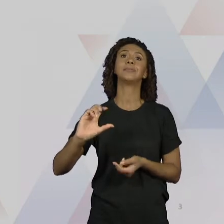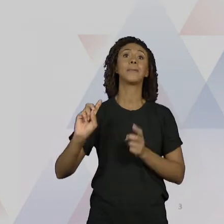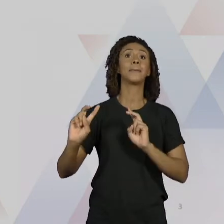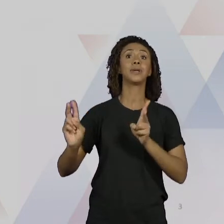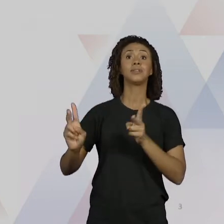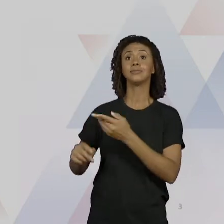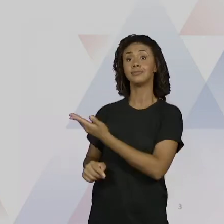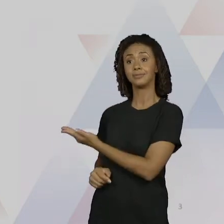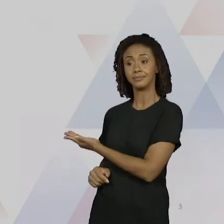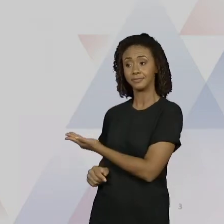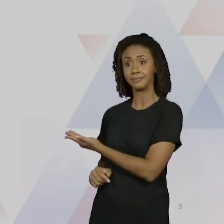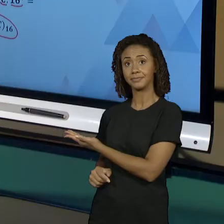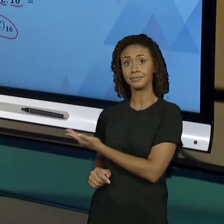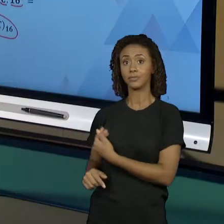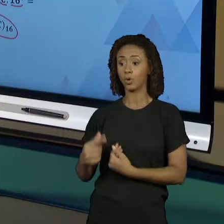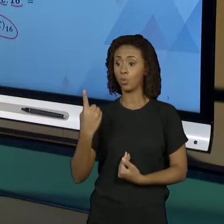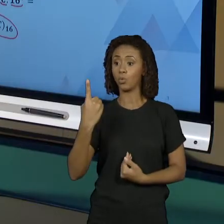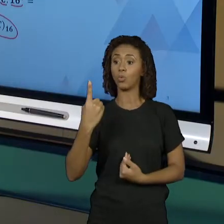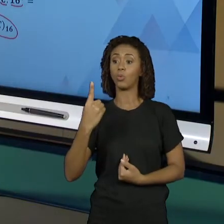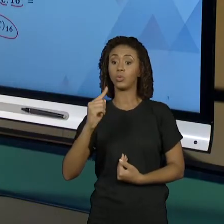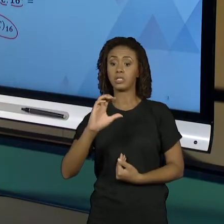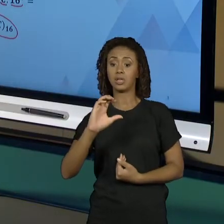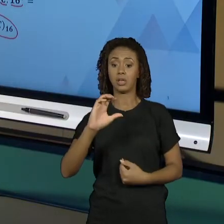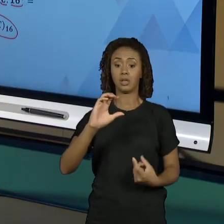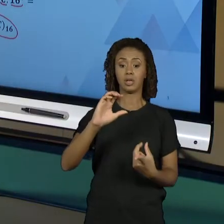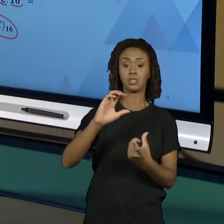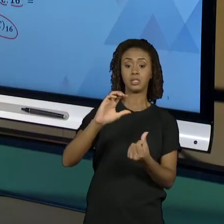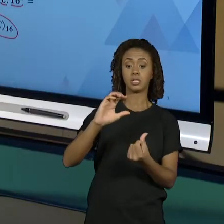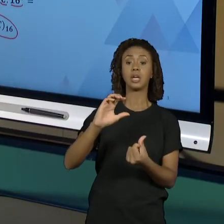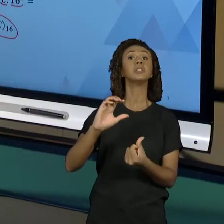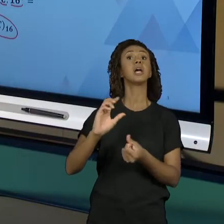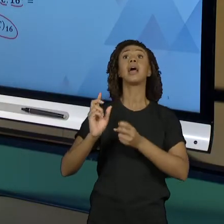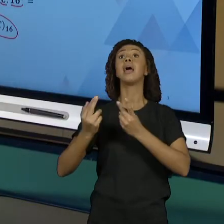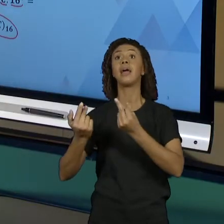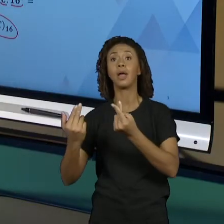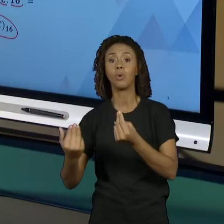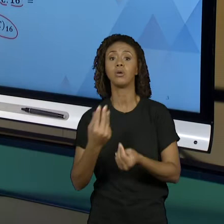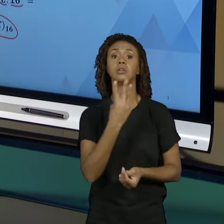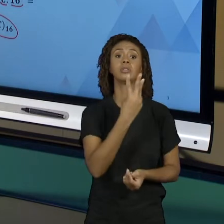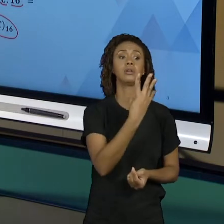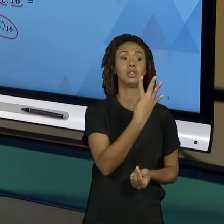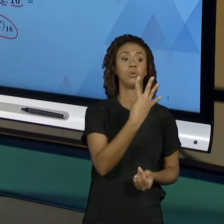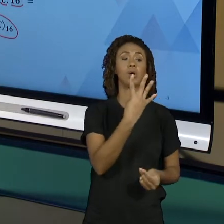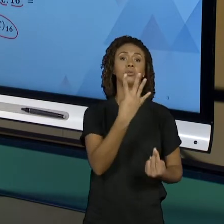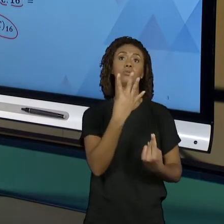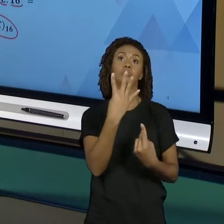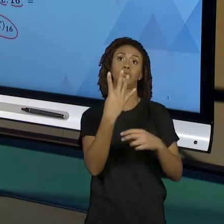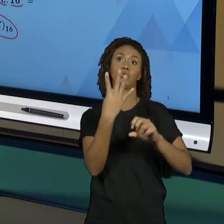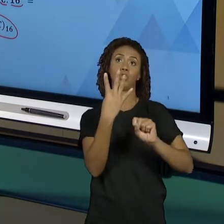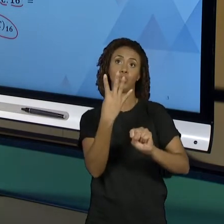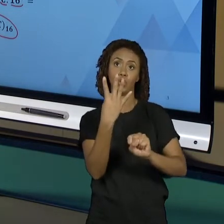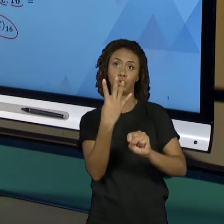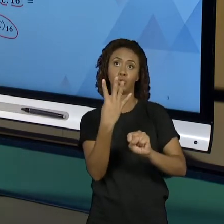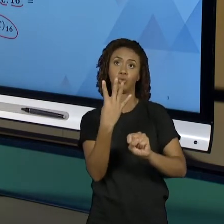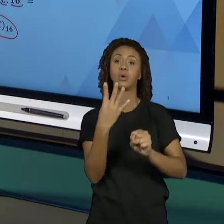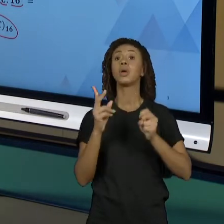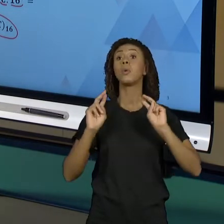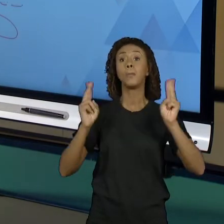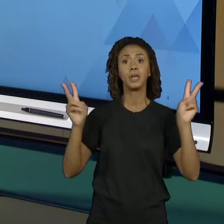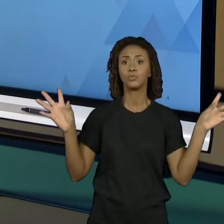Então, 1C na base 16 é a mesma coisa que 34 na base 8, que é o número 28 no sistema decimal.